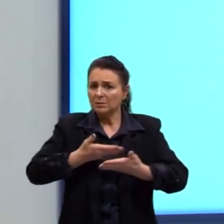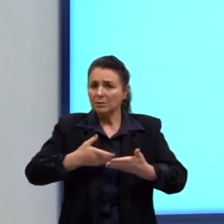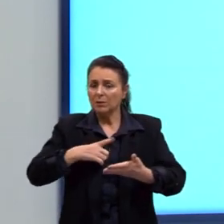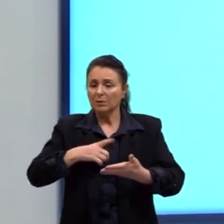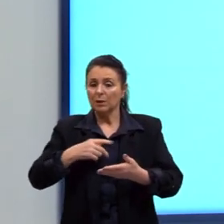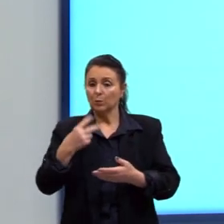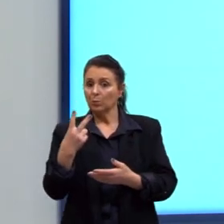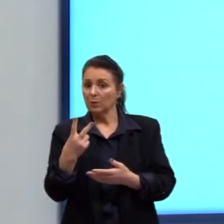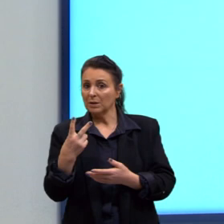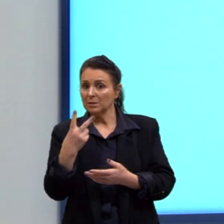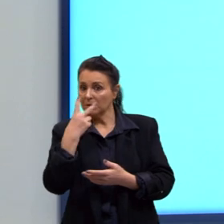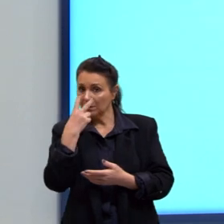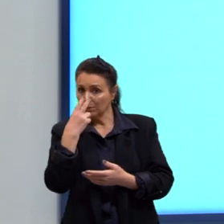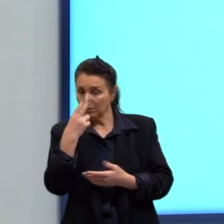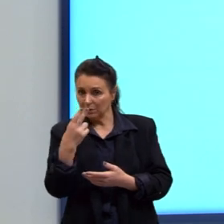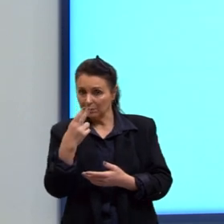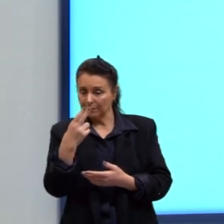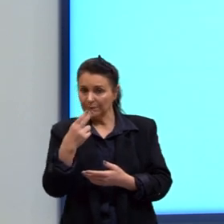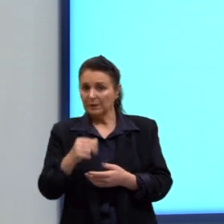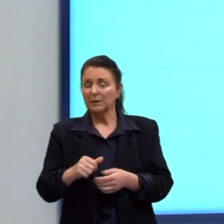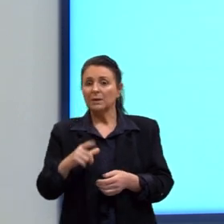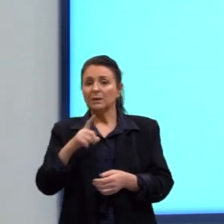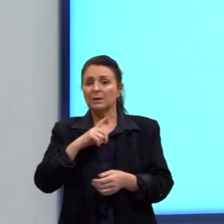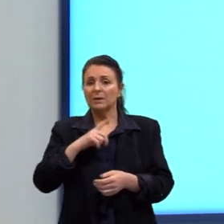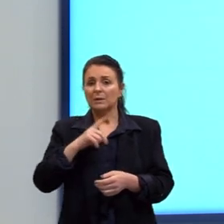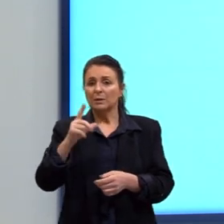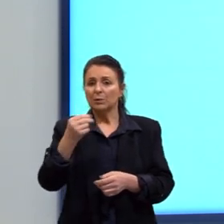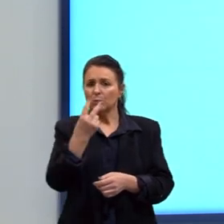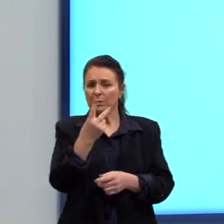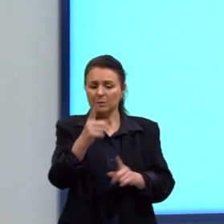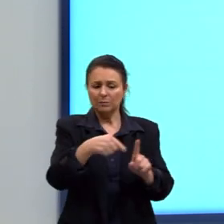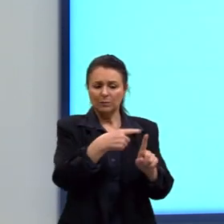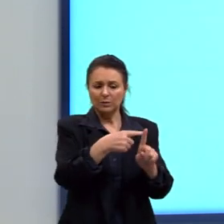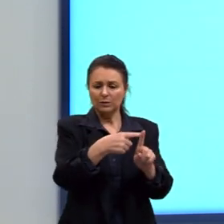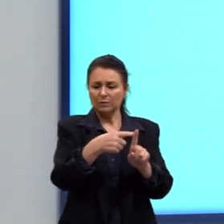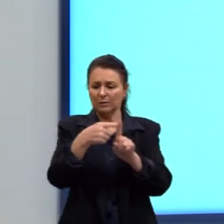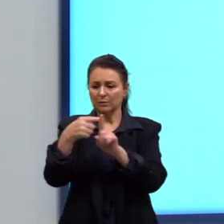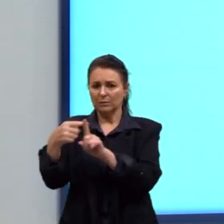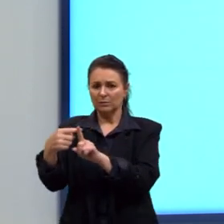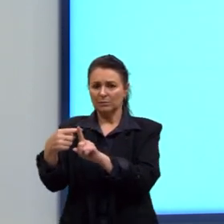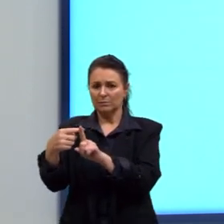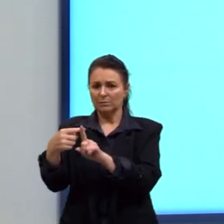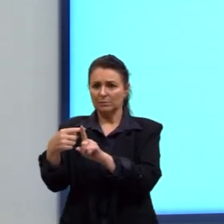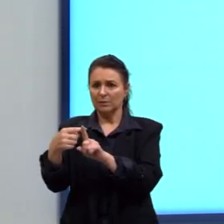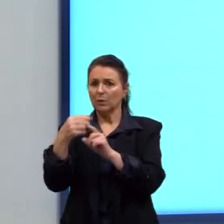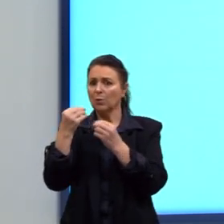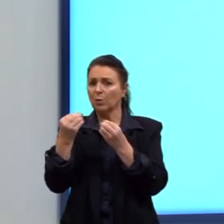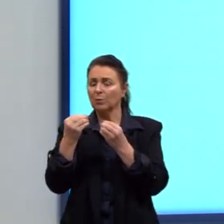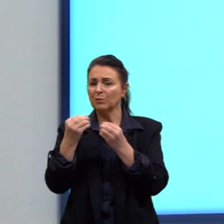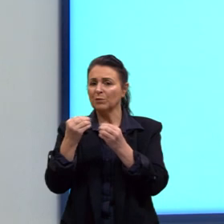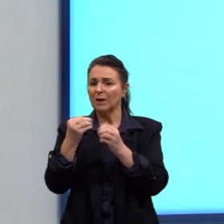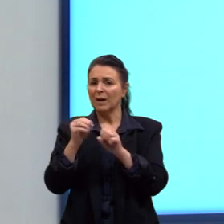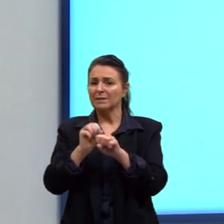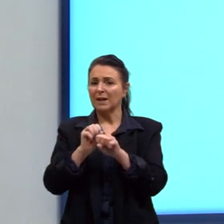cargas iguais. Nesse caso aqui, gente tem duas positivas. Como é que a gente desenha essas linhas agora?